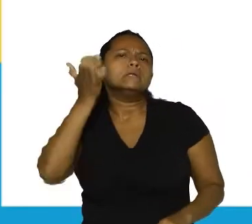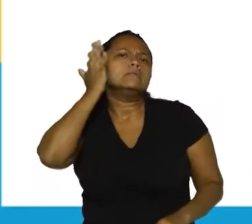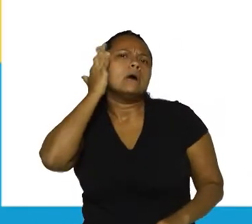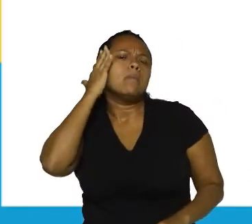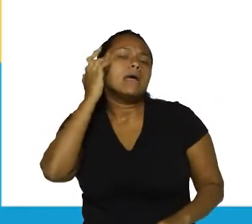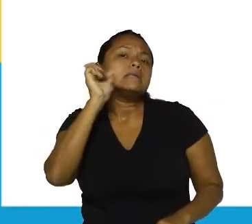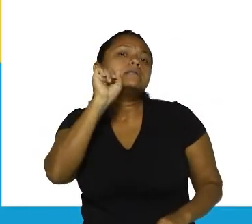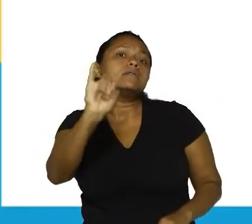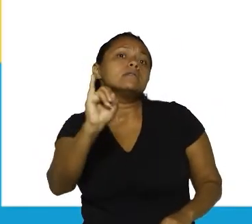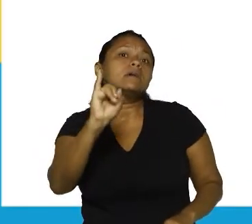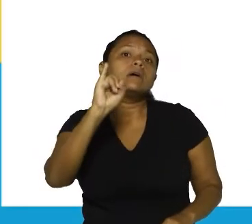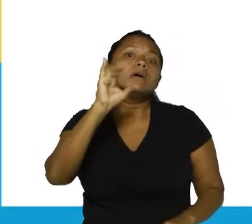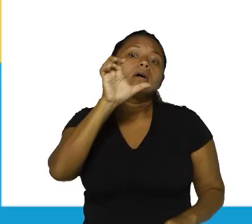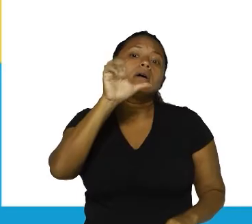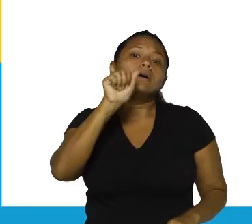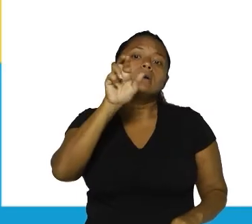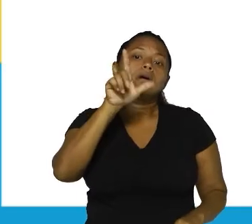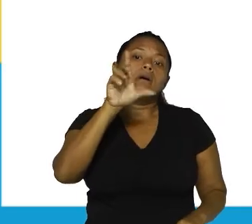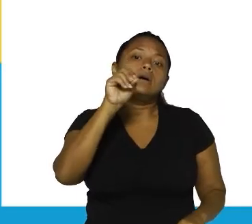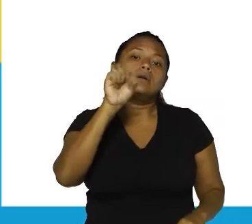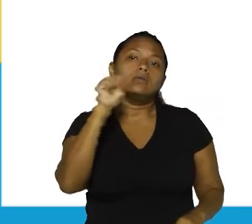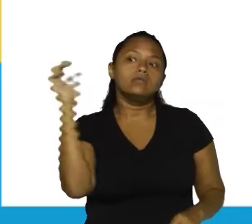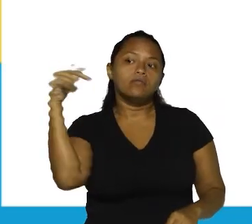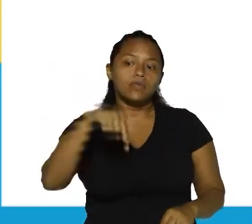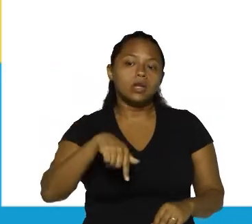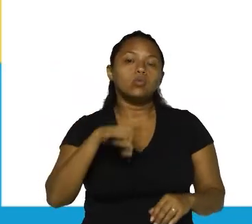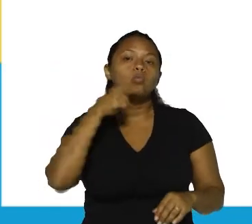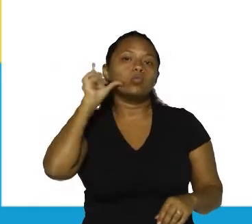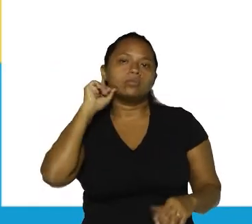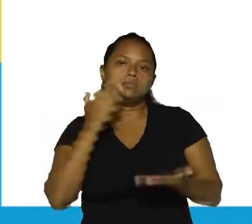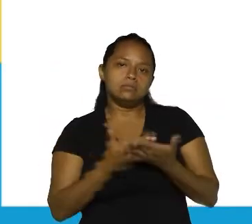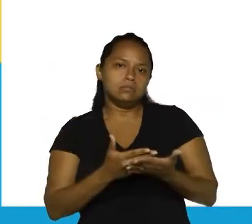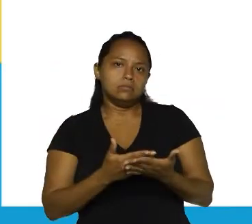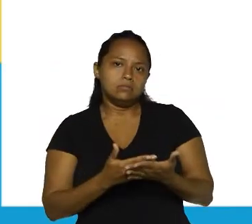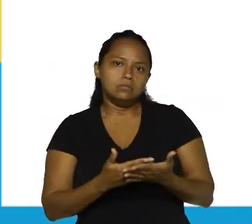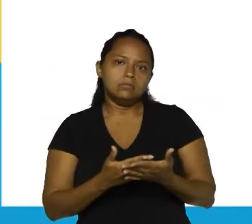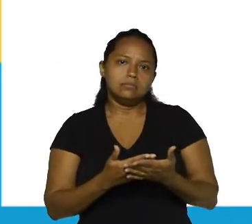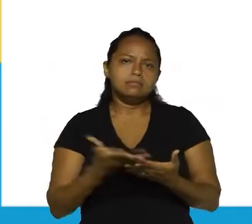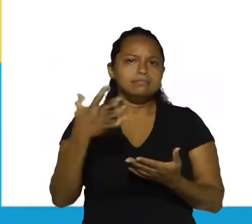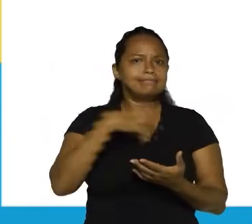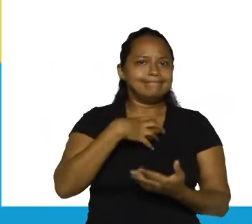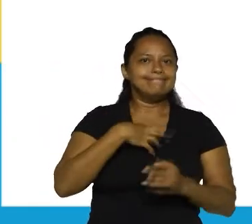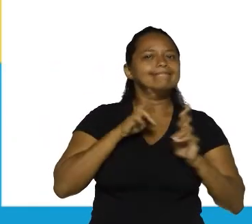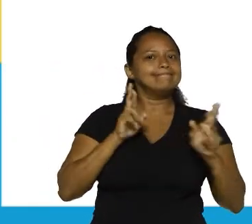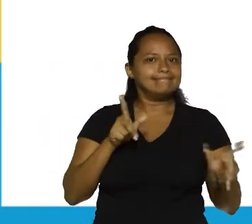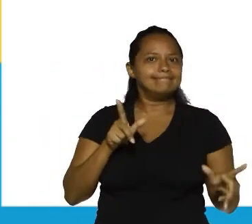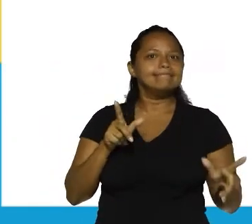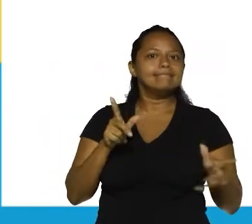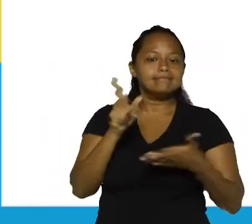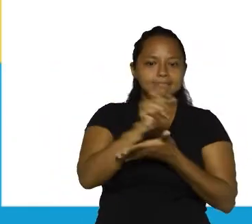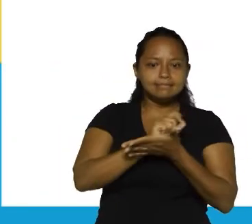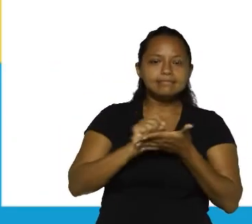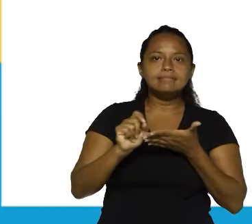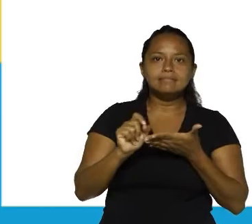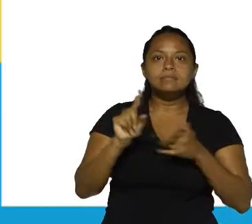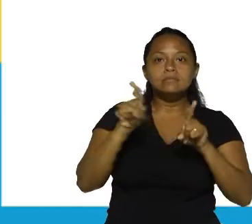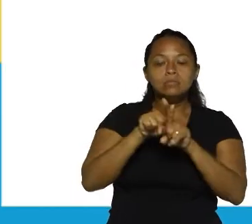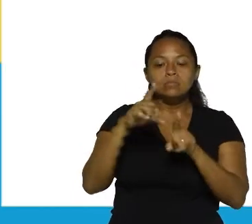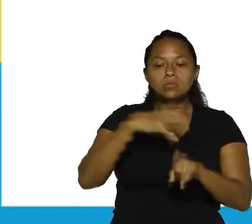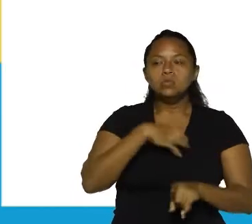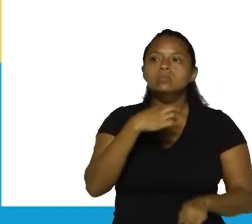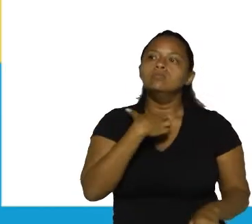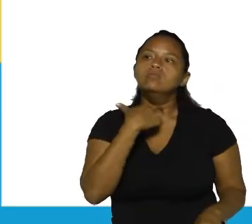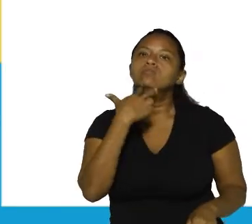Carlos veio à escola ontem. A aparência na pronúncia e na escrita também, já que nós estamos